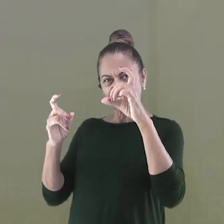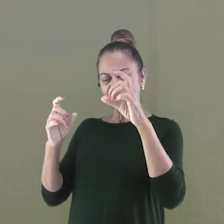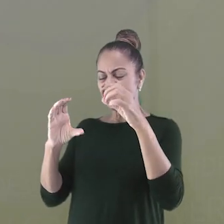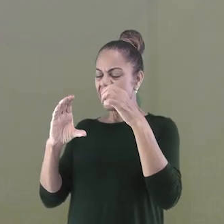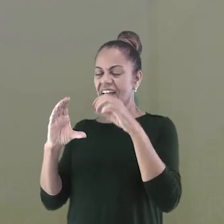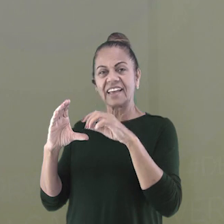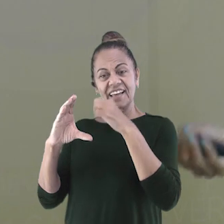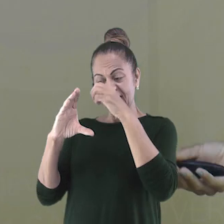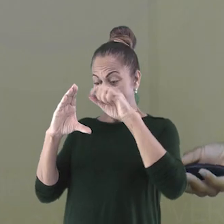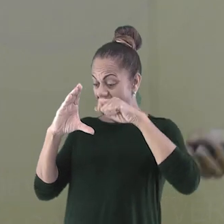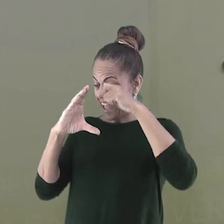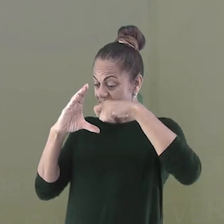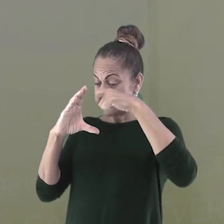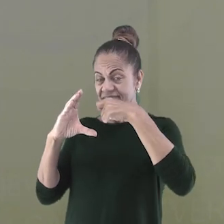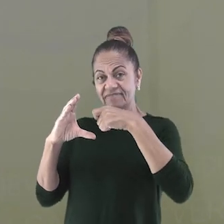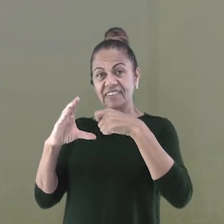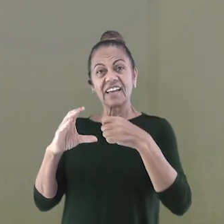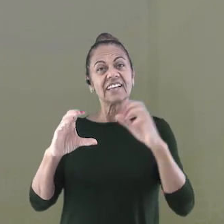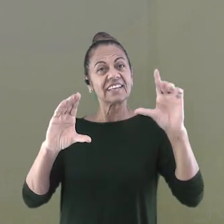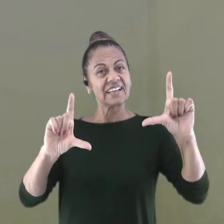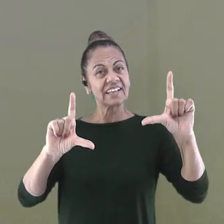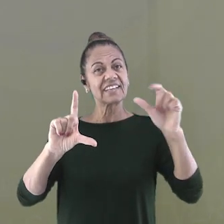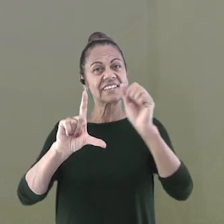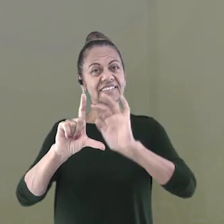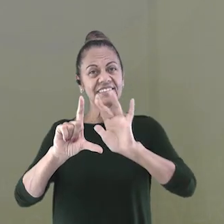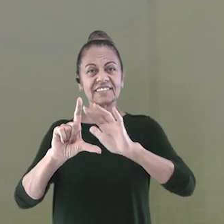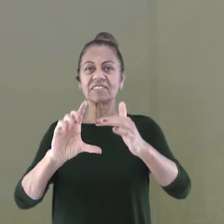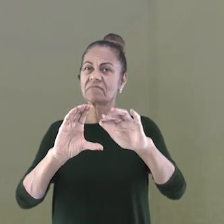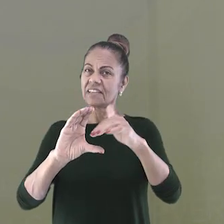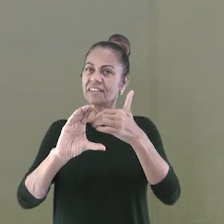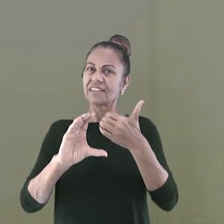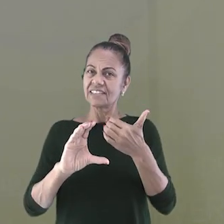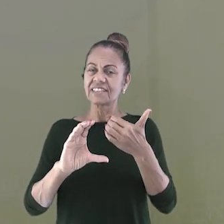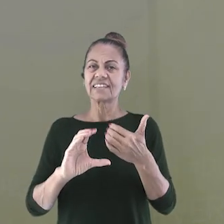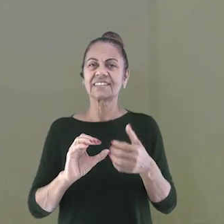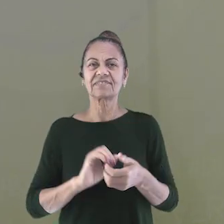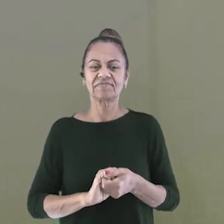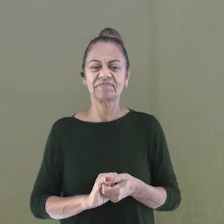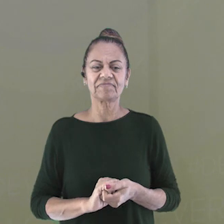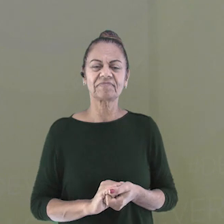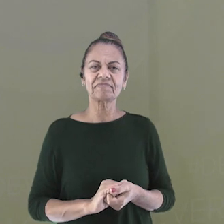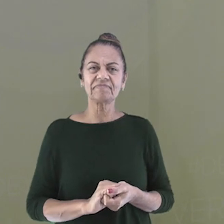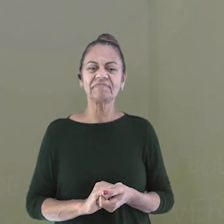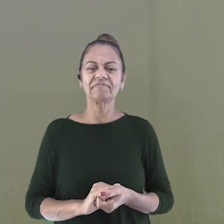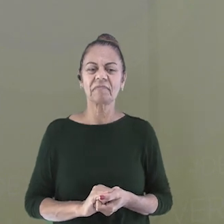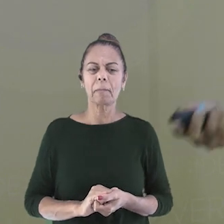para a gente. Você pode aparecer aqui e no nosso Instagram, arroba dever em casa na TV.